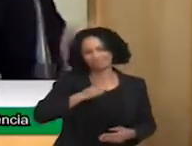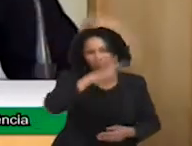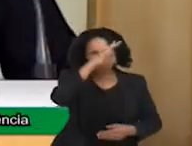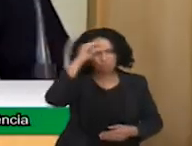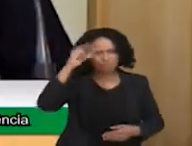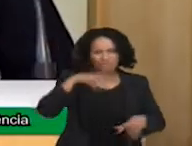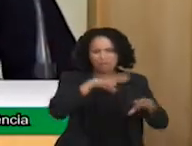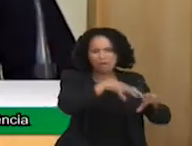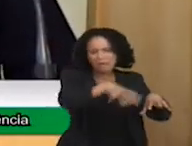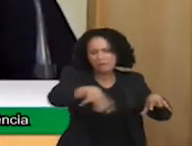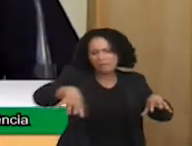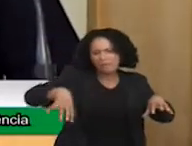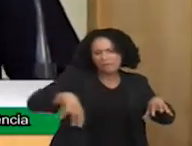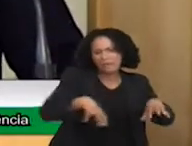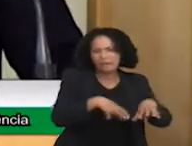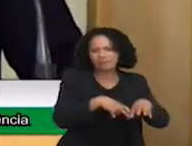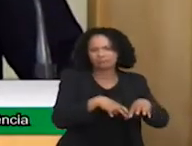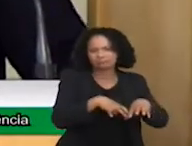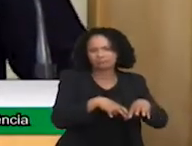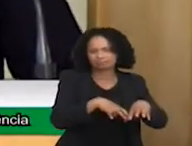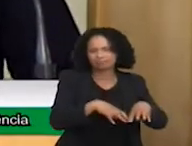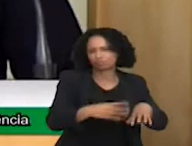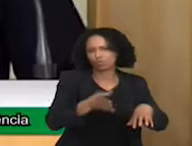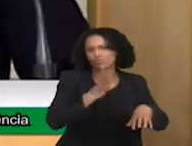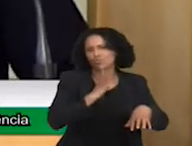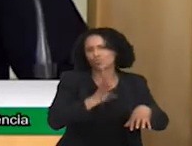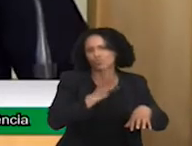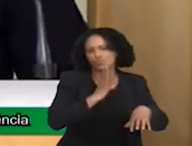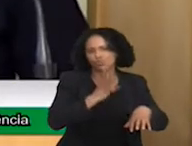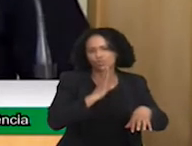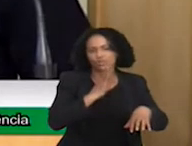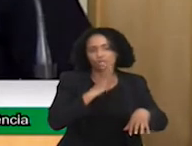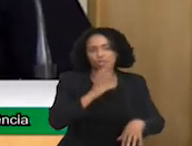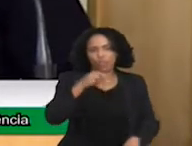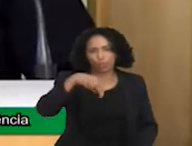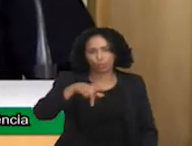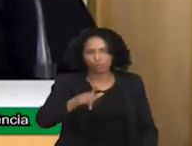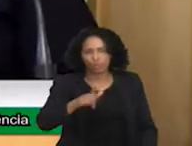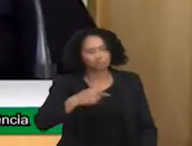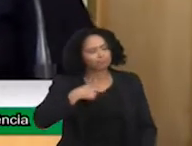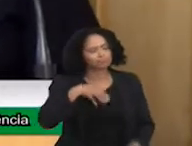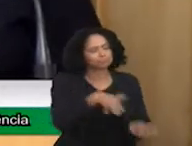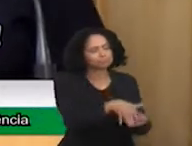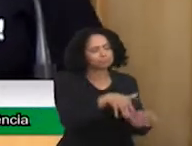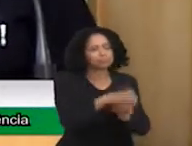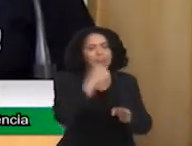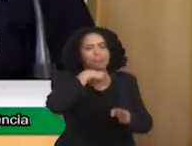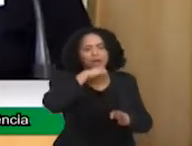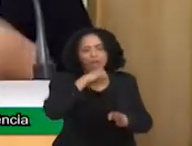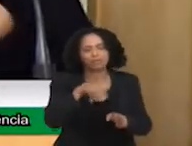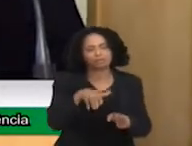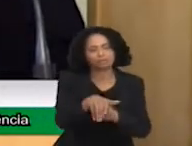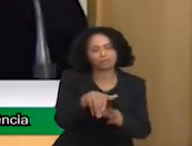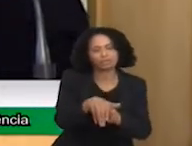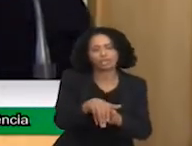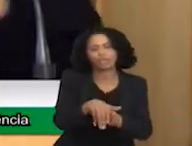no Brasil inteiro. Eu oriento mães, ONGs, oriento advogados, oriento gente do Brasil inteiro.